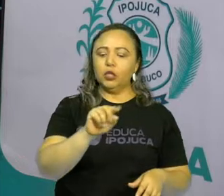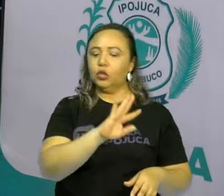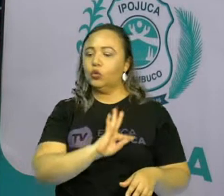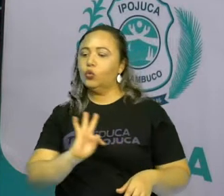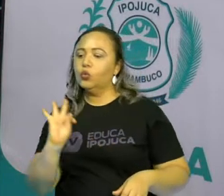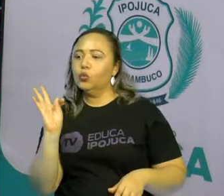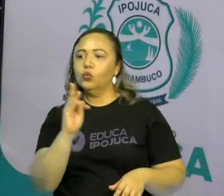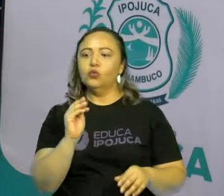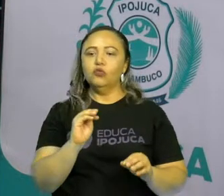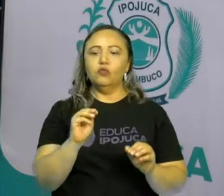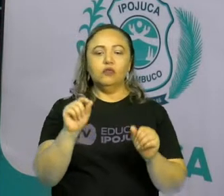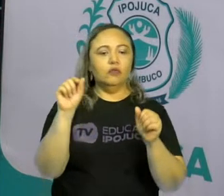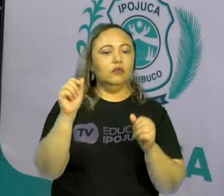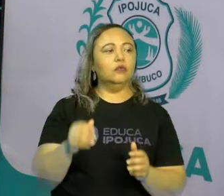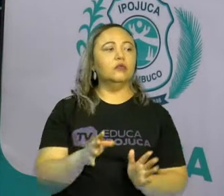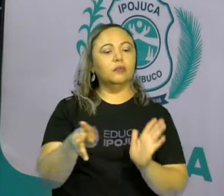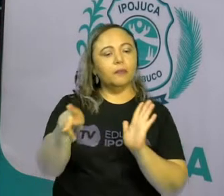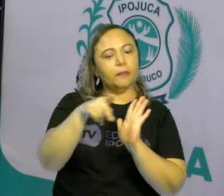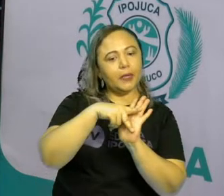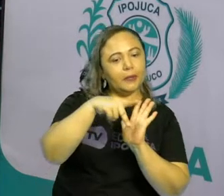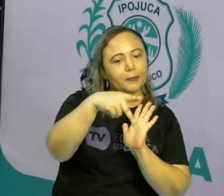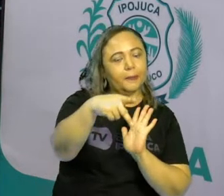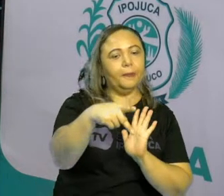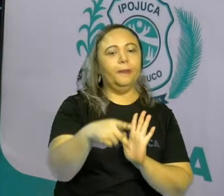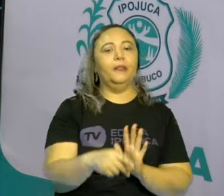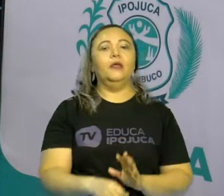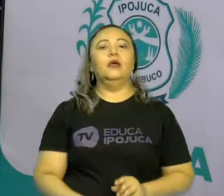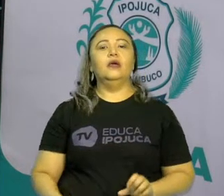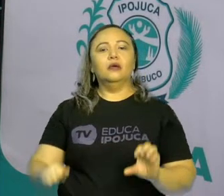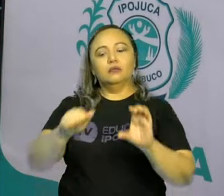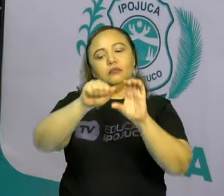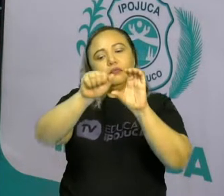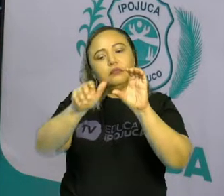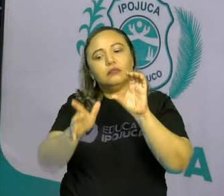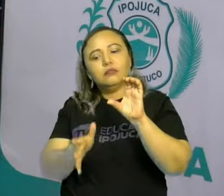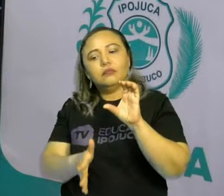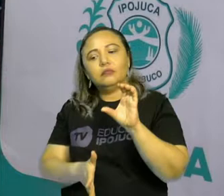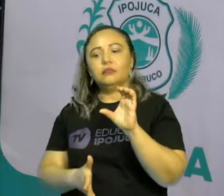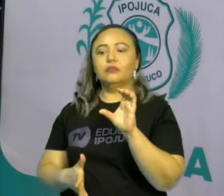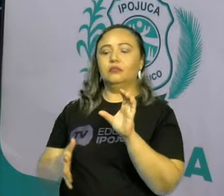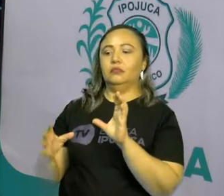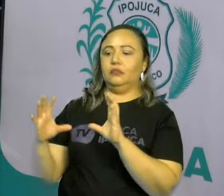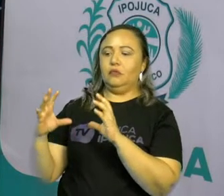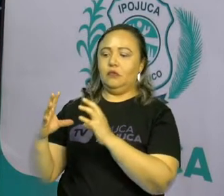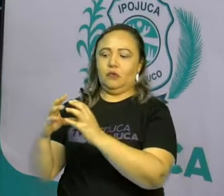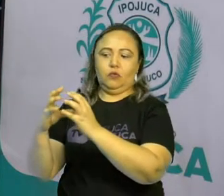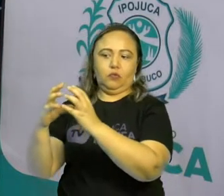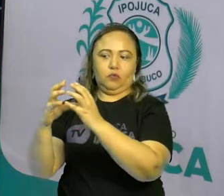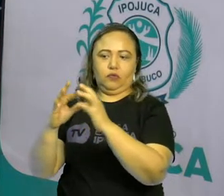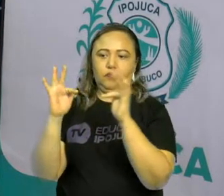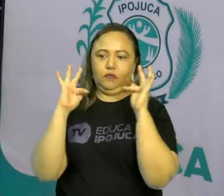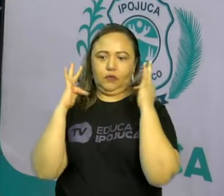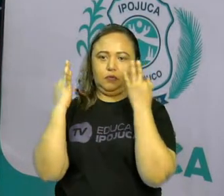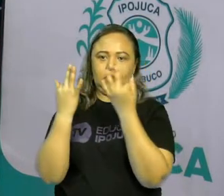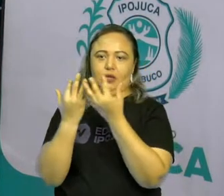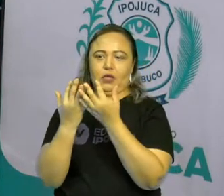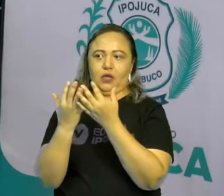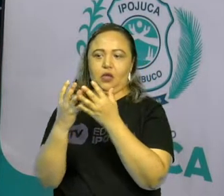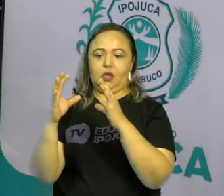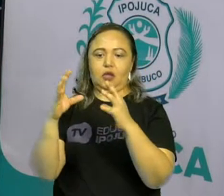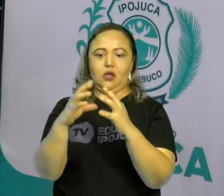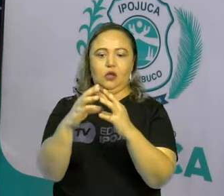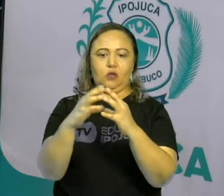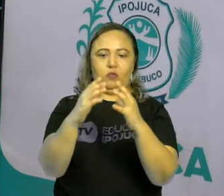parte, podemos classificar como comunidade familiar, comunidade